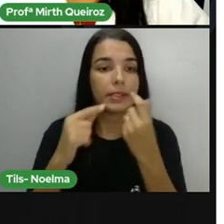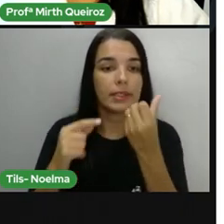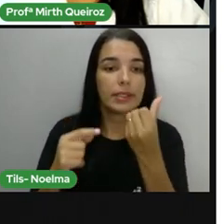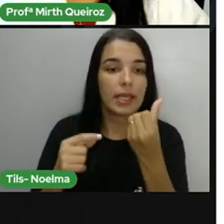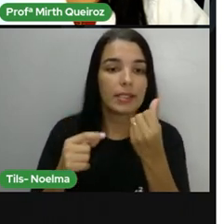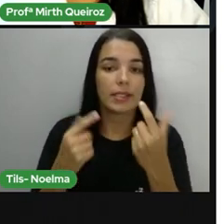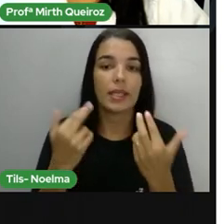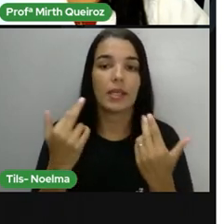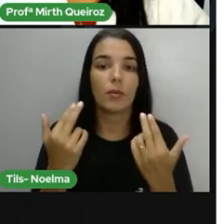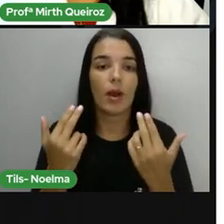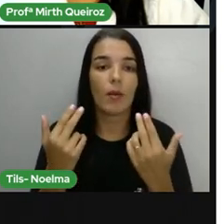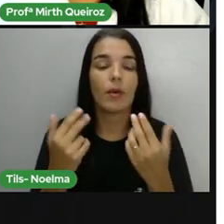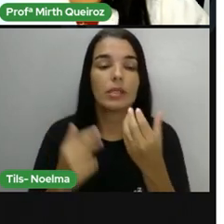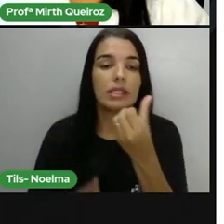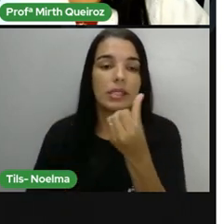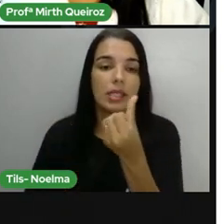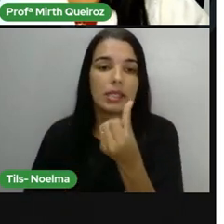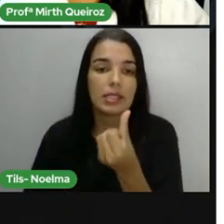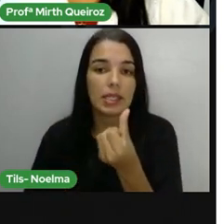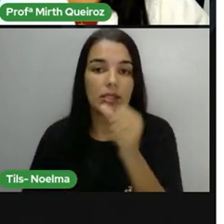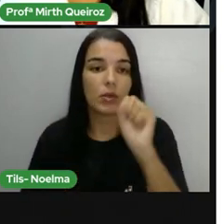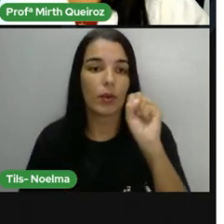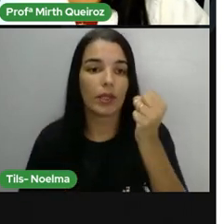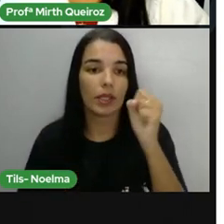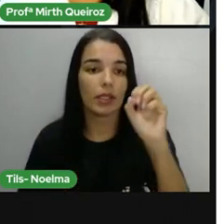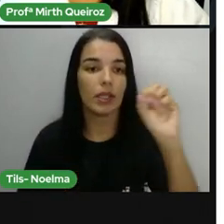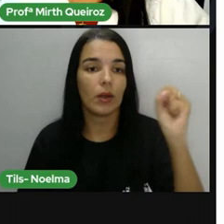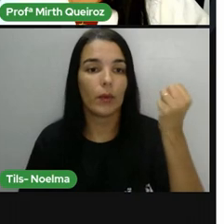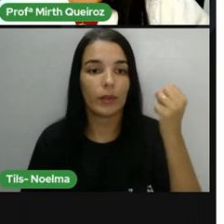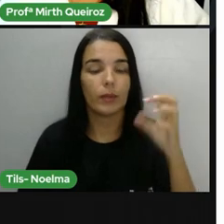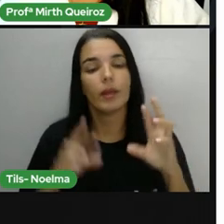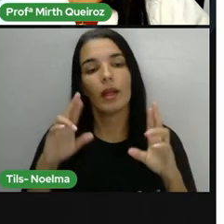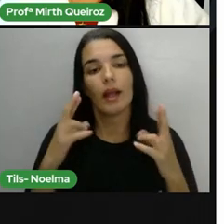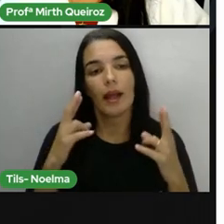688 reais. Esses dois produtos juntos.